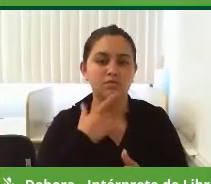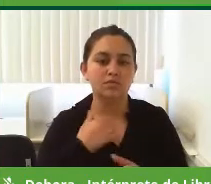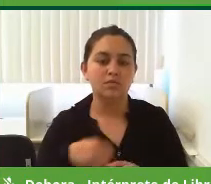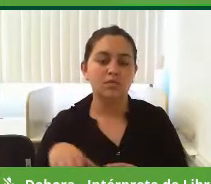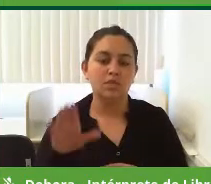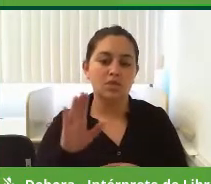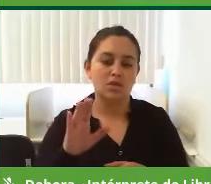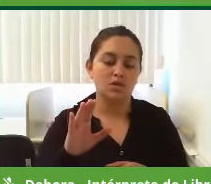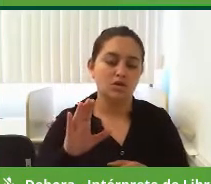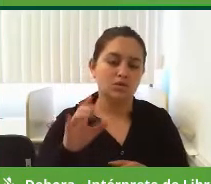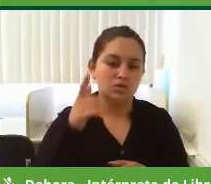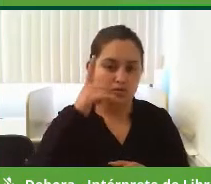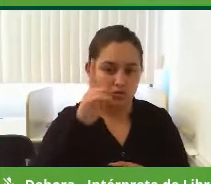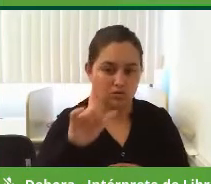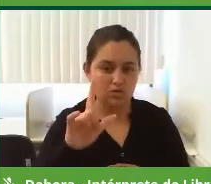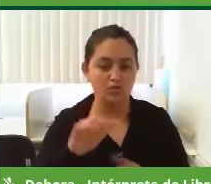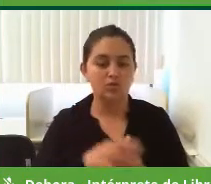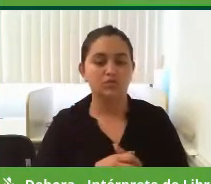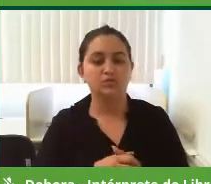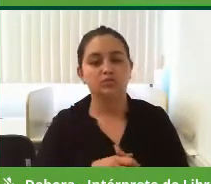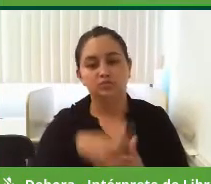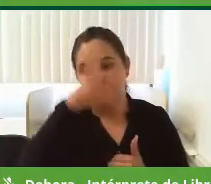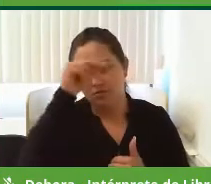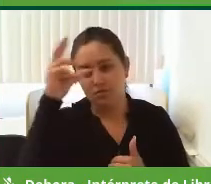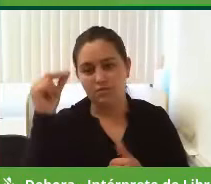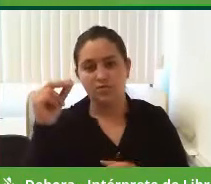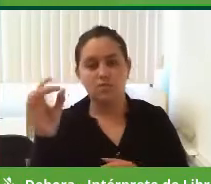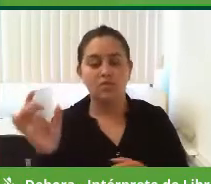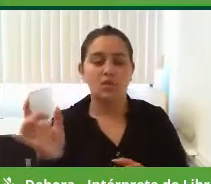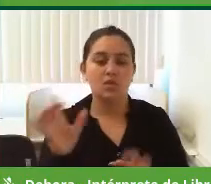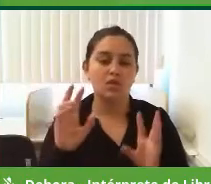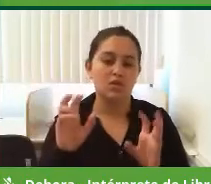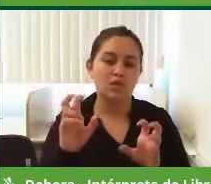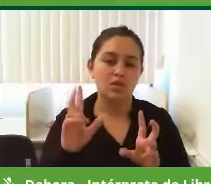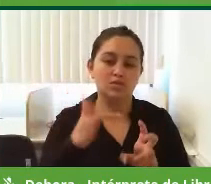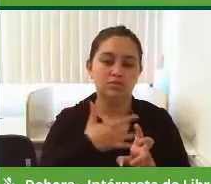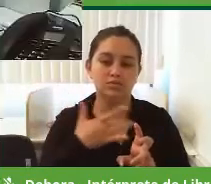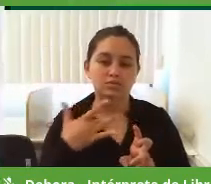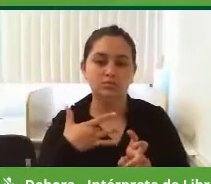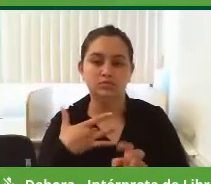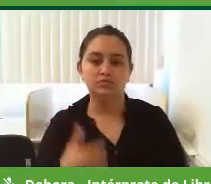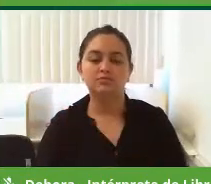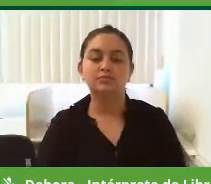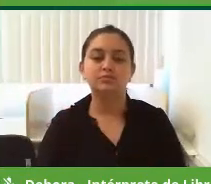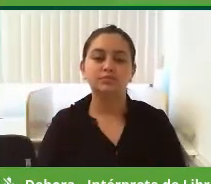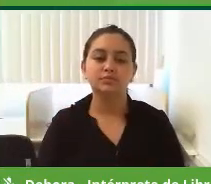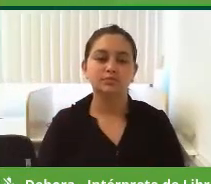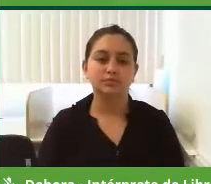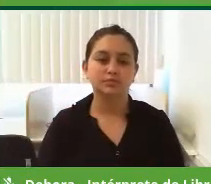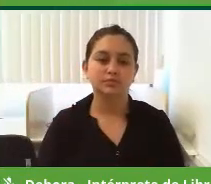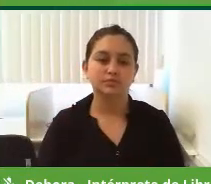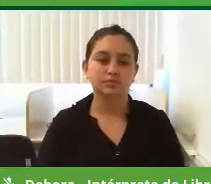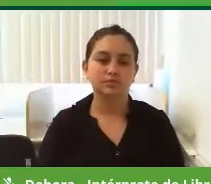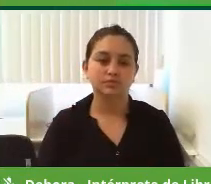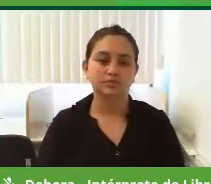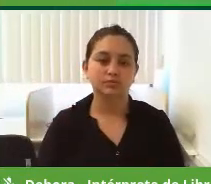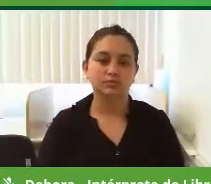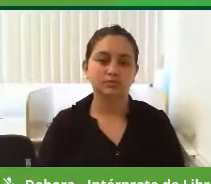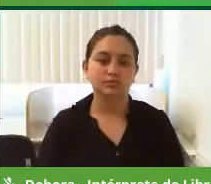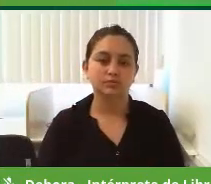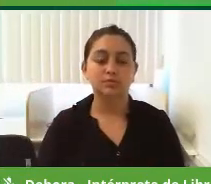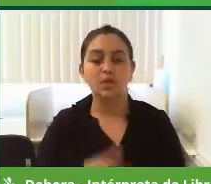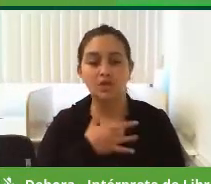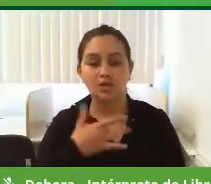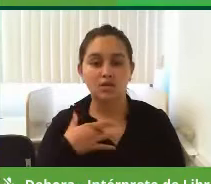eleito, resolver questões da saúde? Certo. A saúde é uma questão interessante